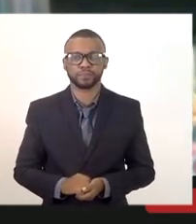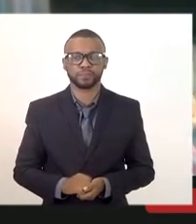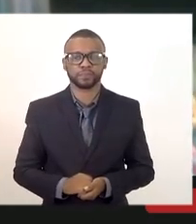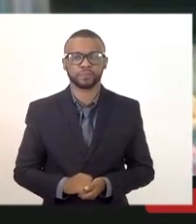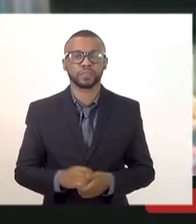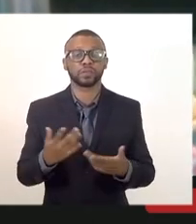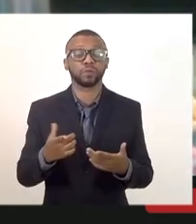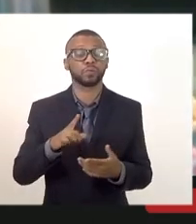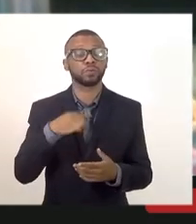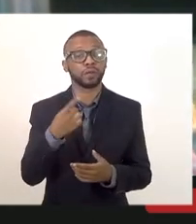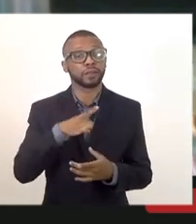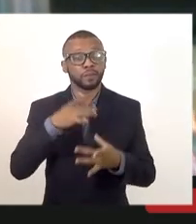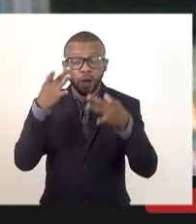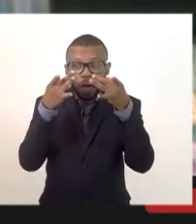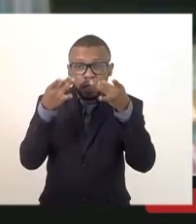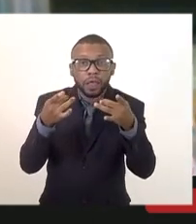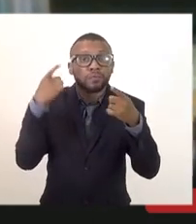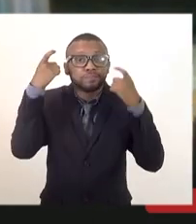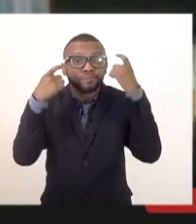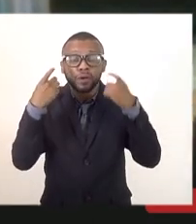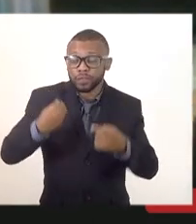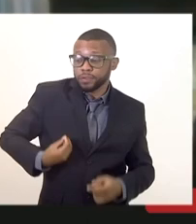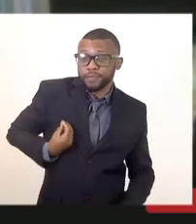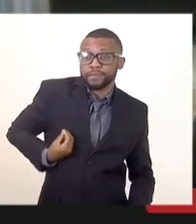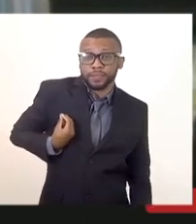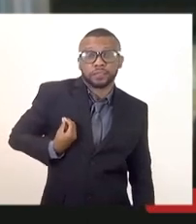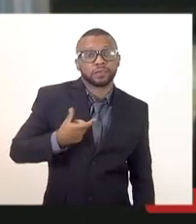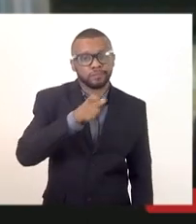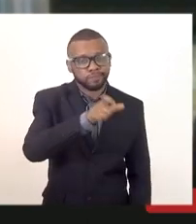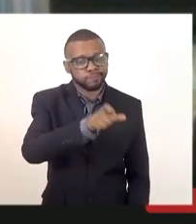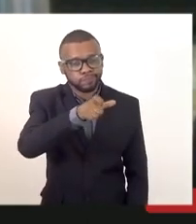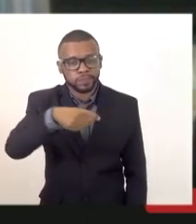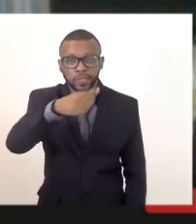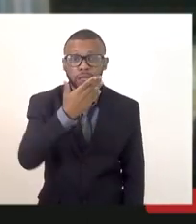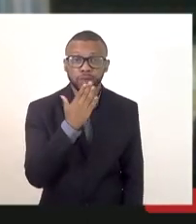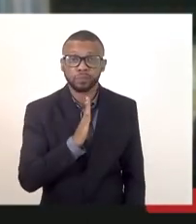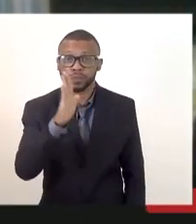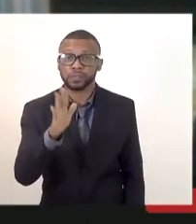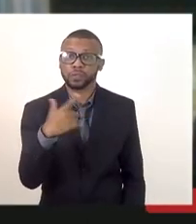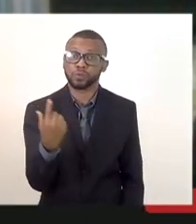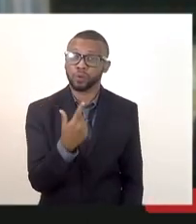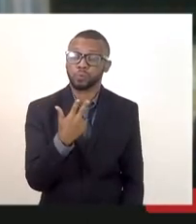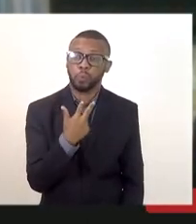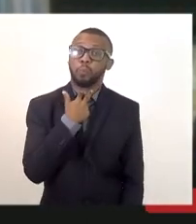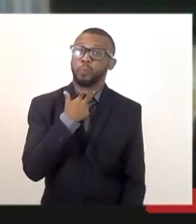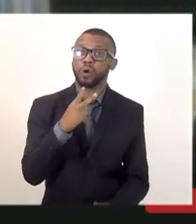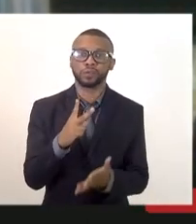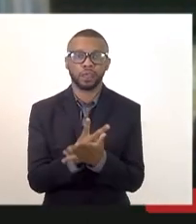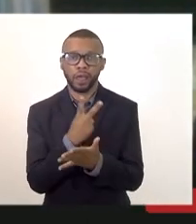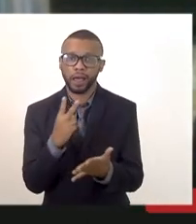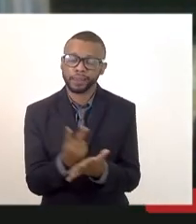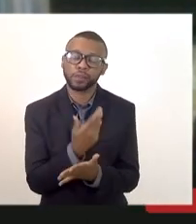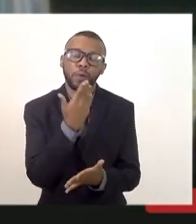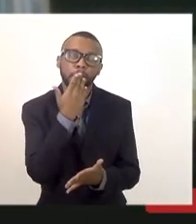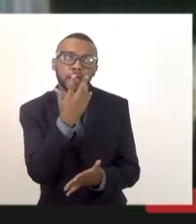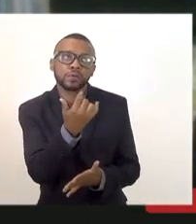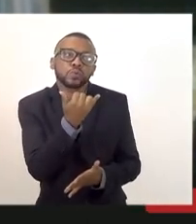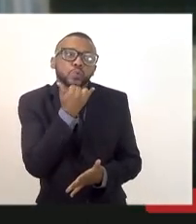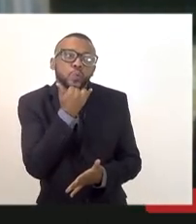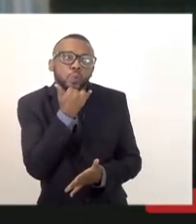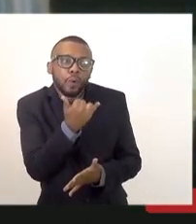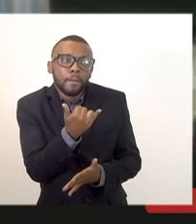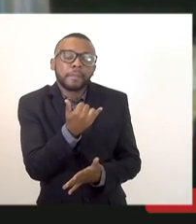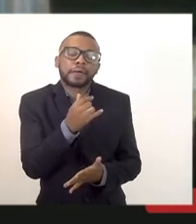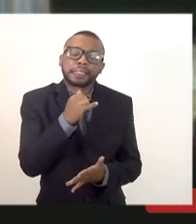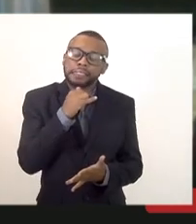uma preocupação são vidas que estão ali então a gente não pode errar então eu te peço desculpa mas isso aí infelizmente